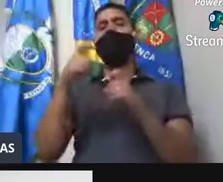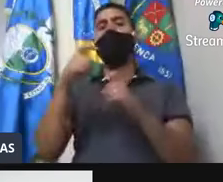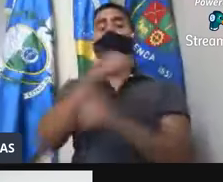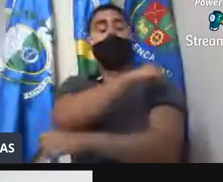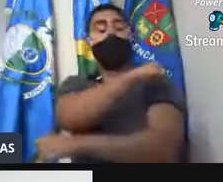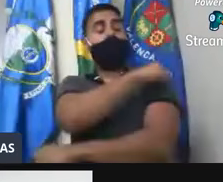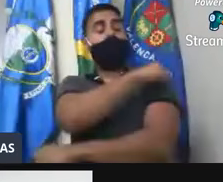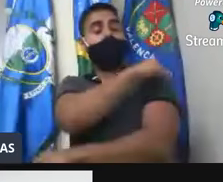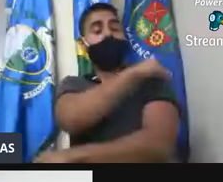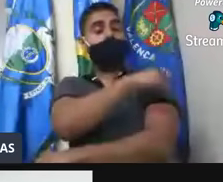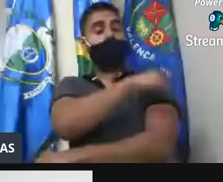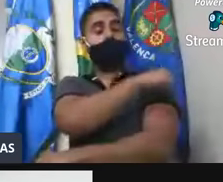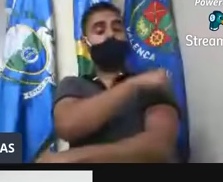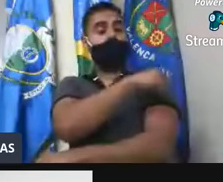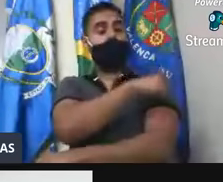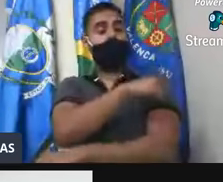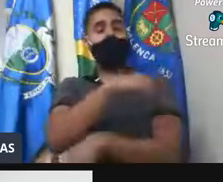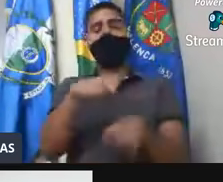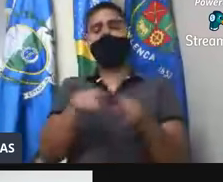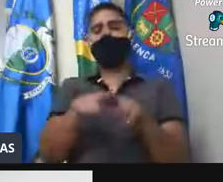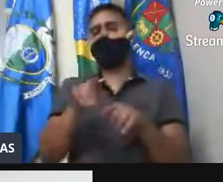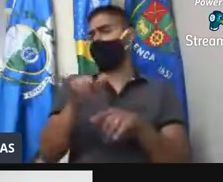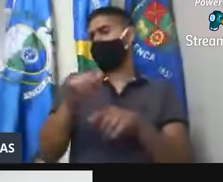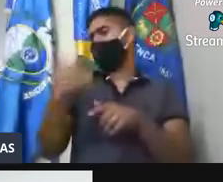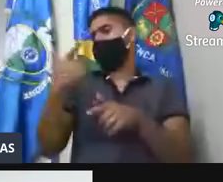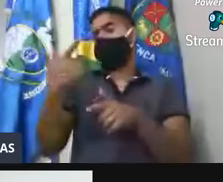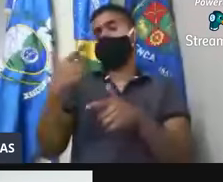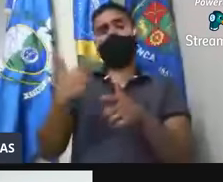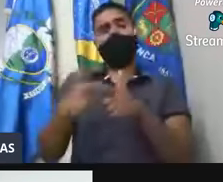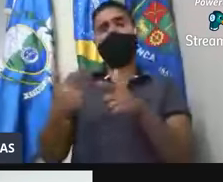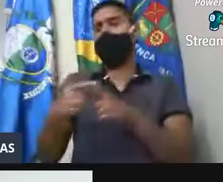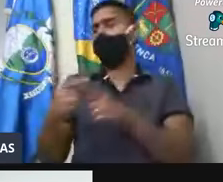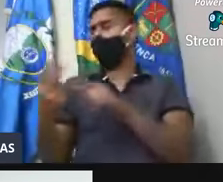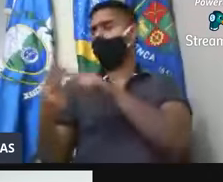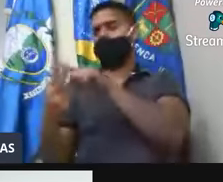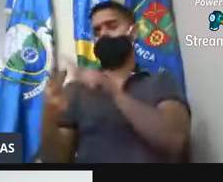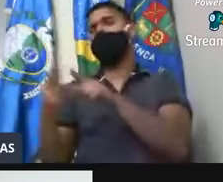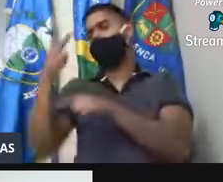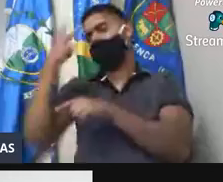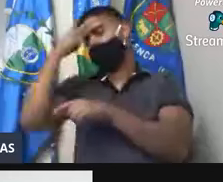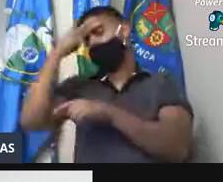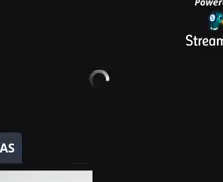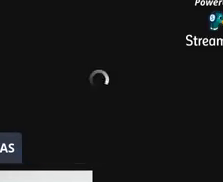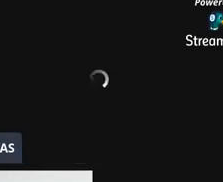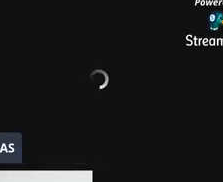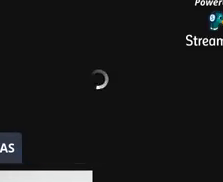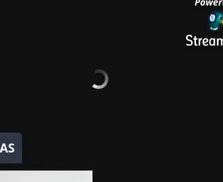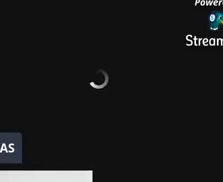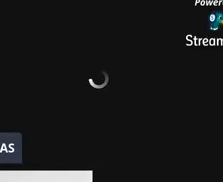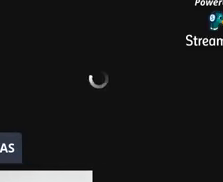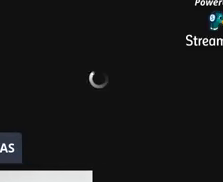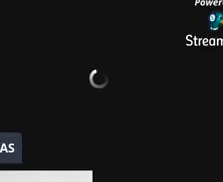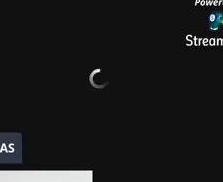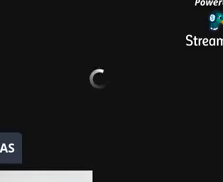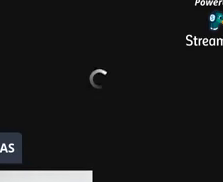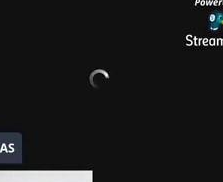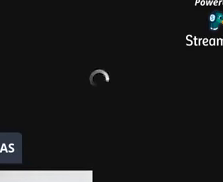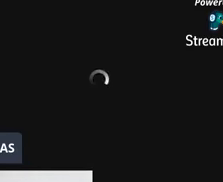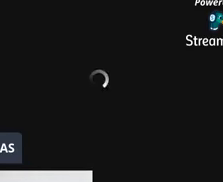de saúde, e não, não tem problema nenhum trazer a funcionária do, dos Correios.